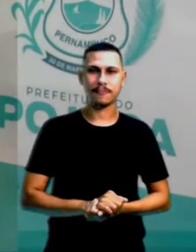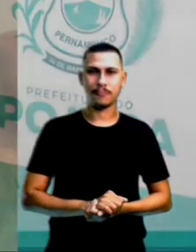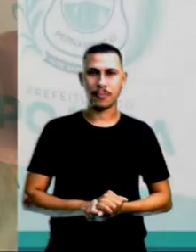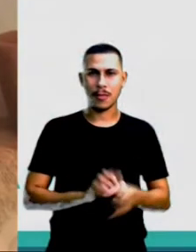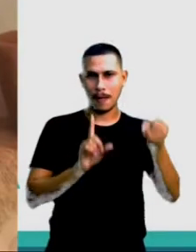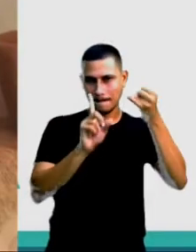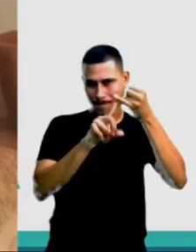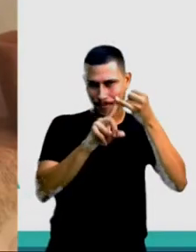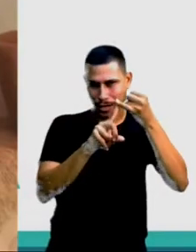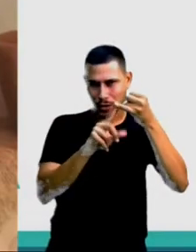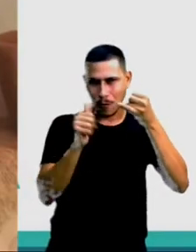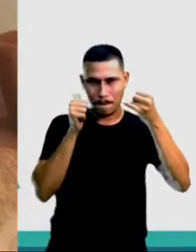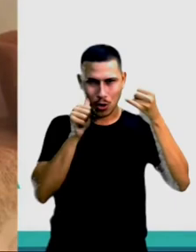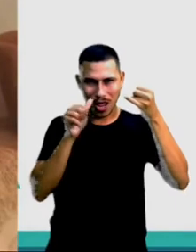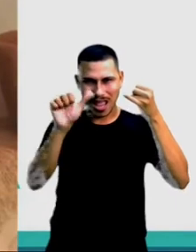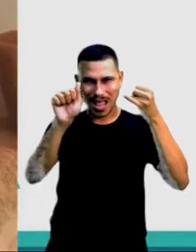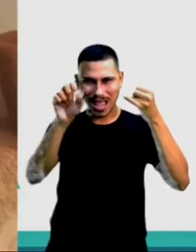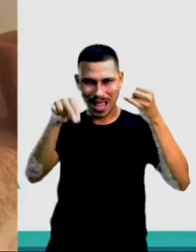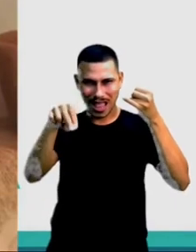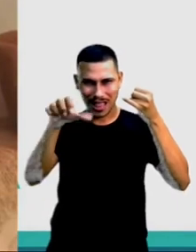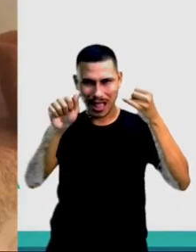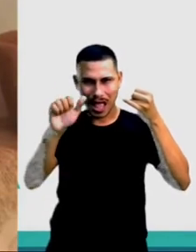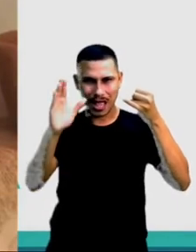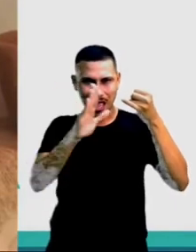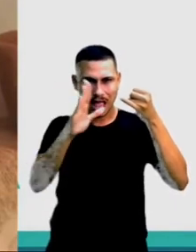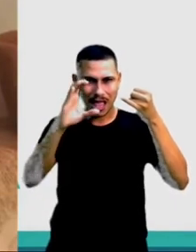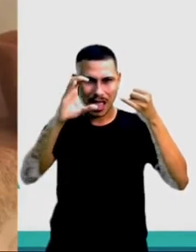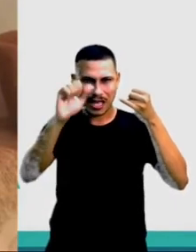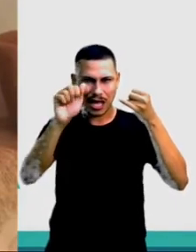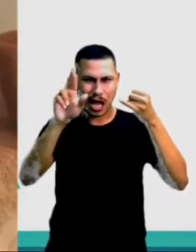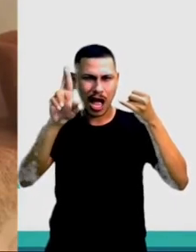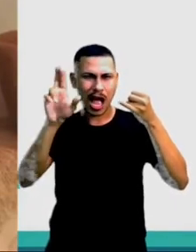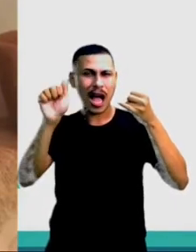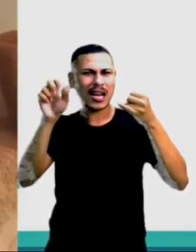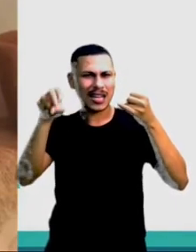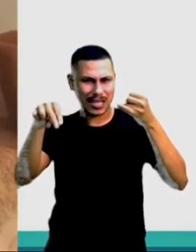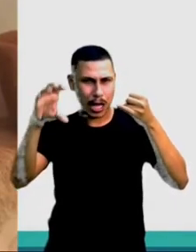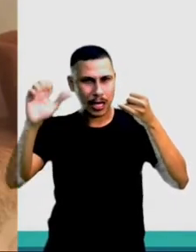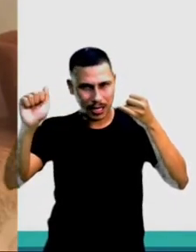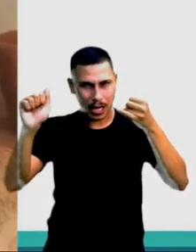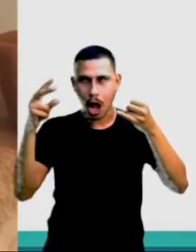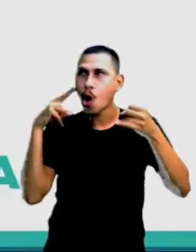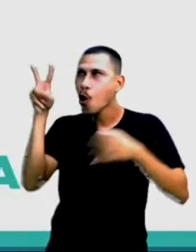Primeiro ela, né? Se bem que aqui ela está jovem Ela morreu mais velhinha